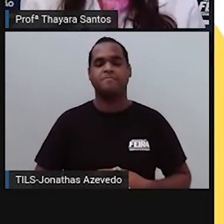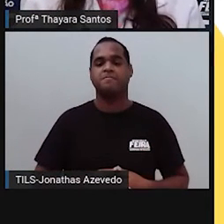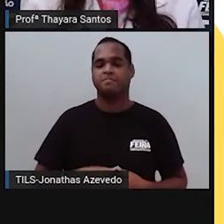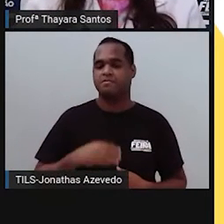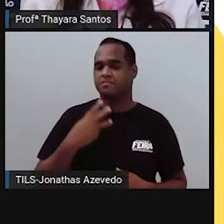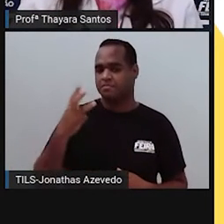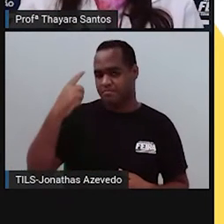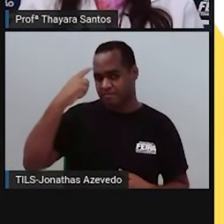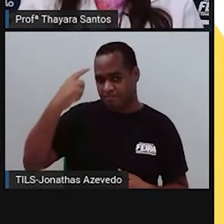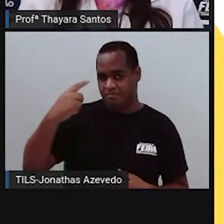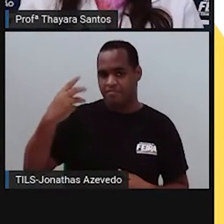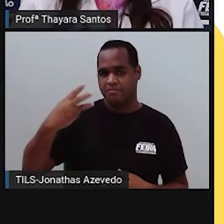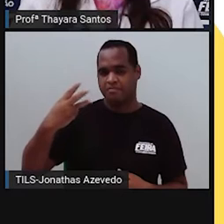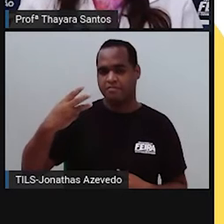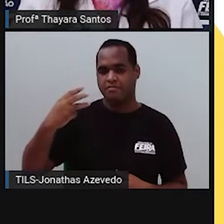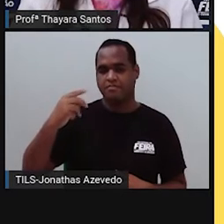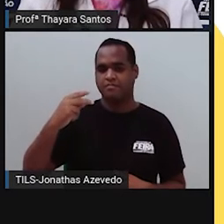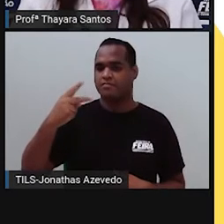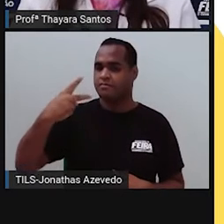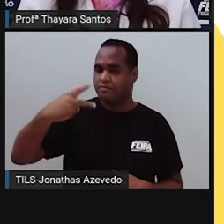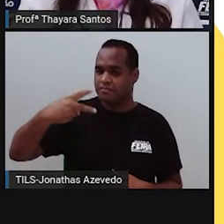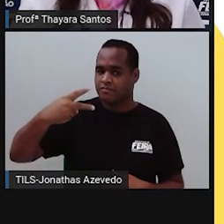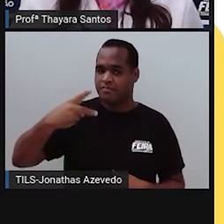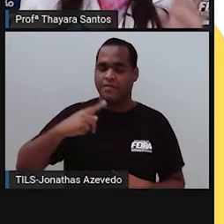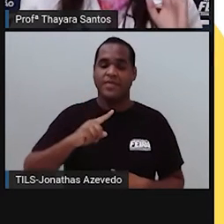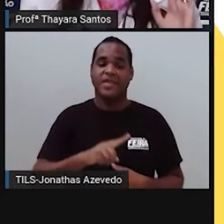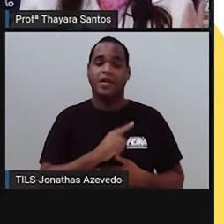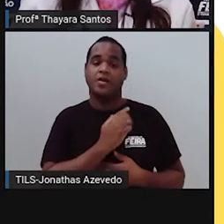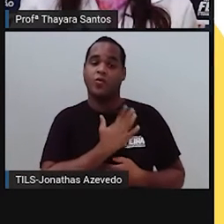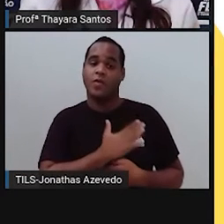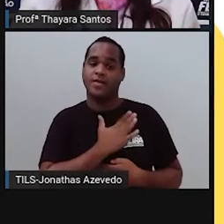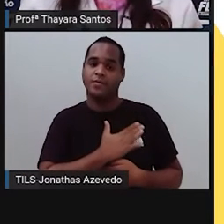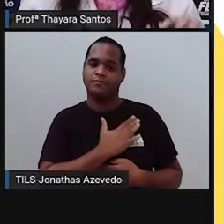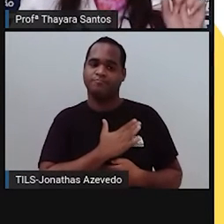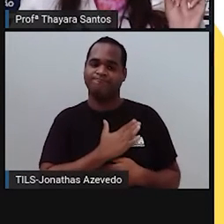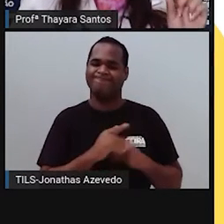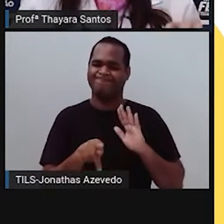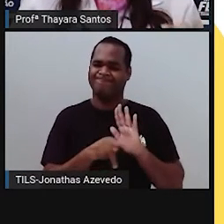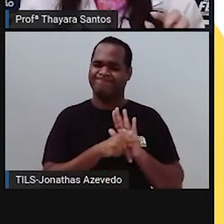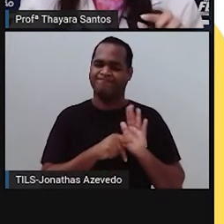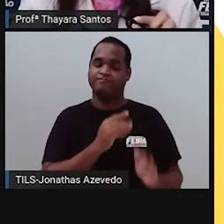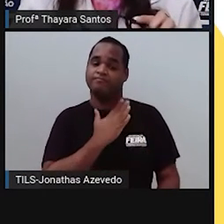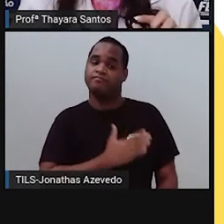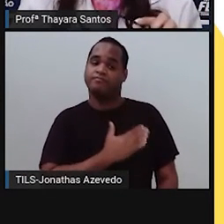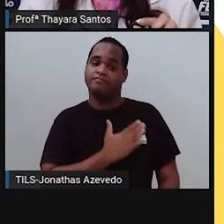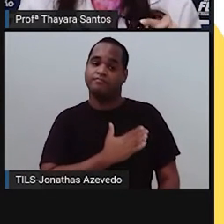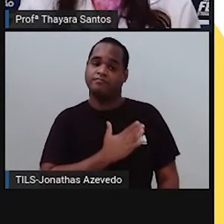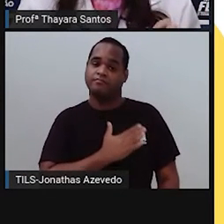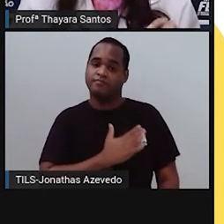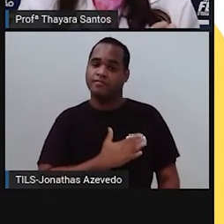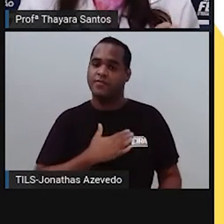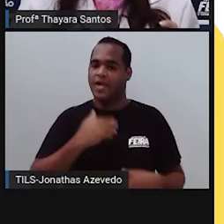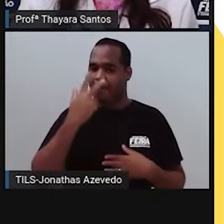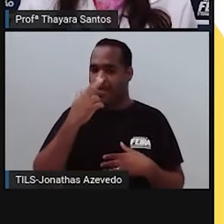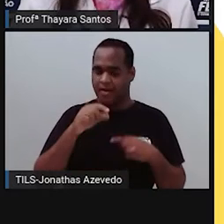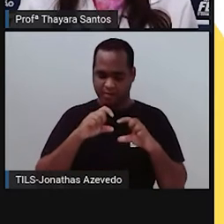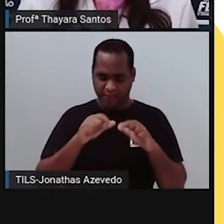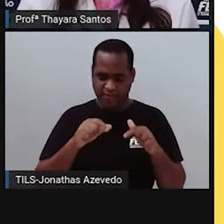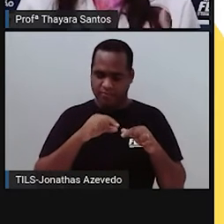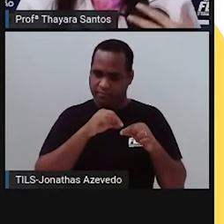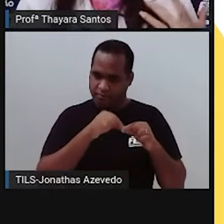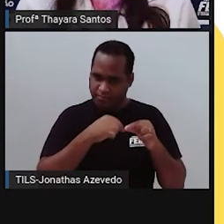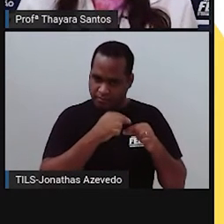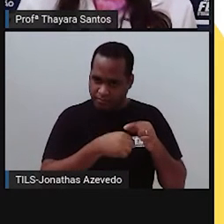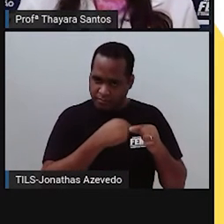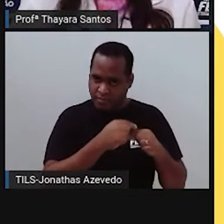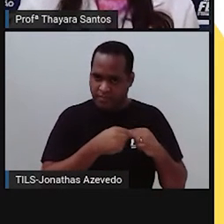tecido muscular estriado cardíaco, que é exclusivo do coração, ele é estriado porque ele tem essas linhasinhas, essas estrias.